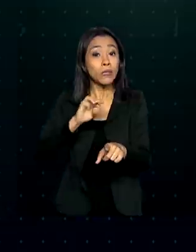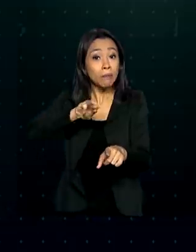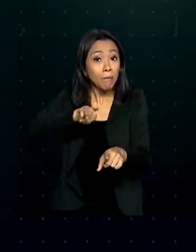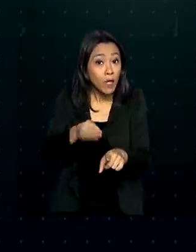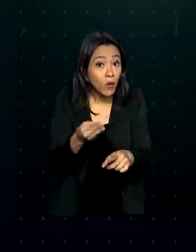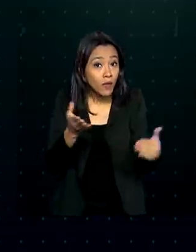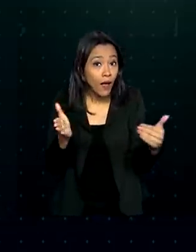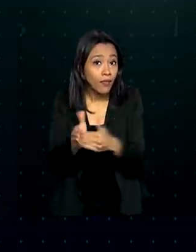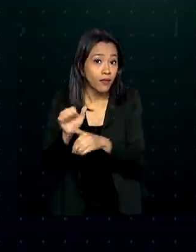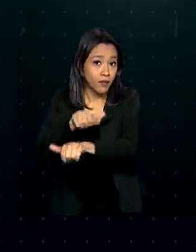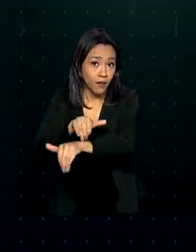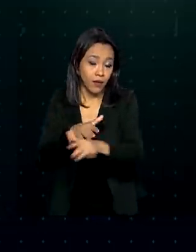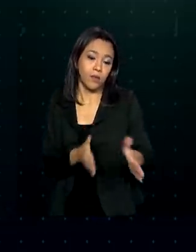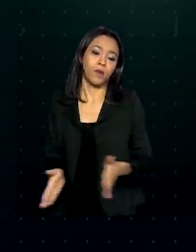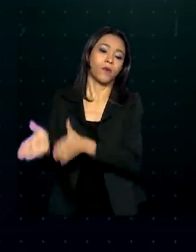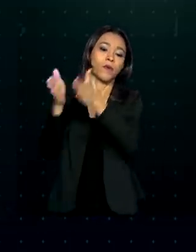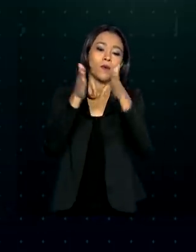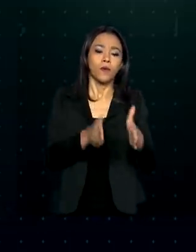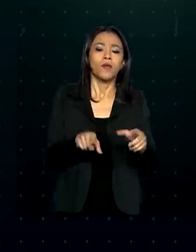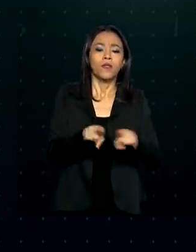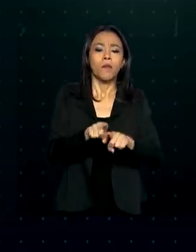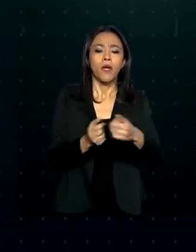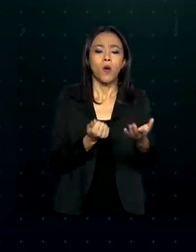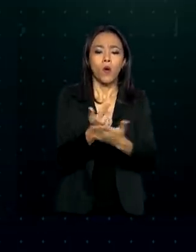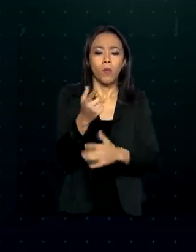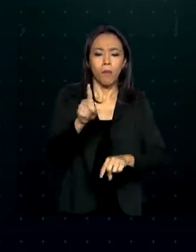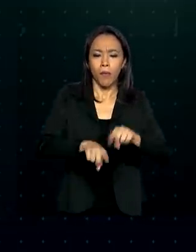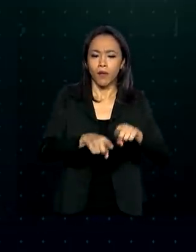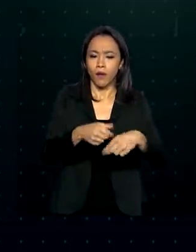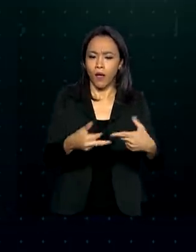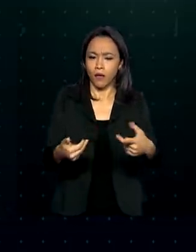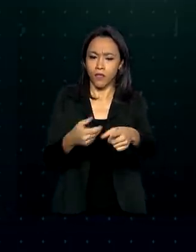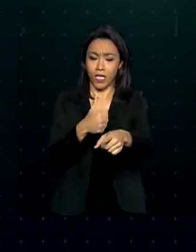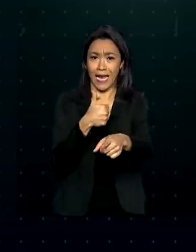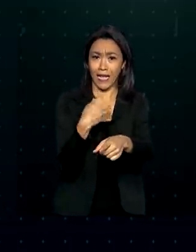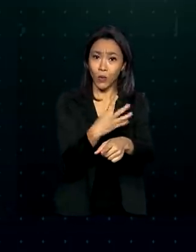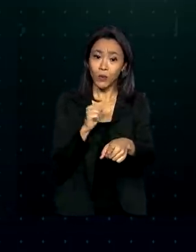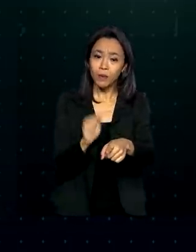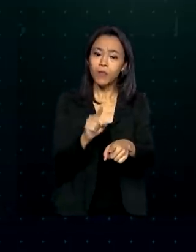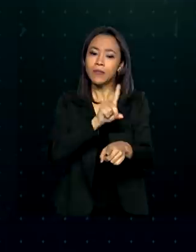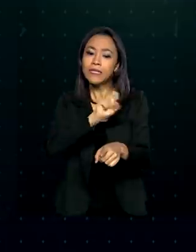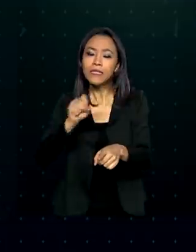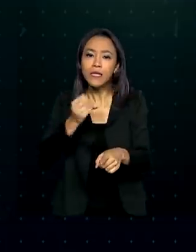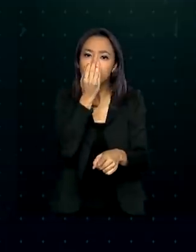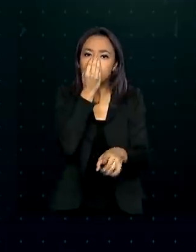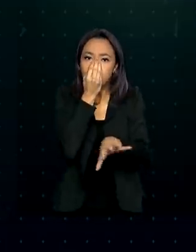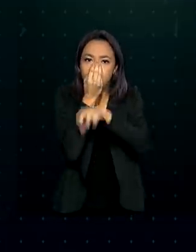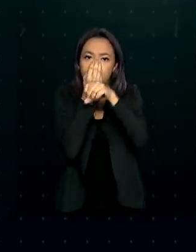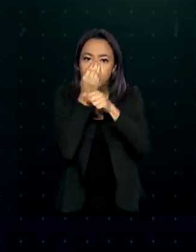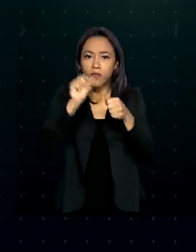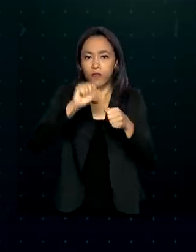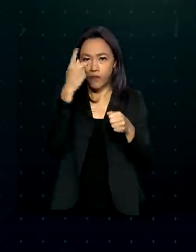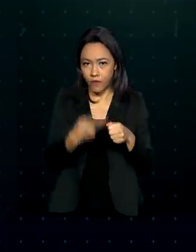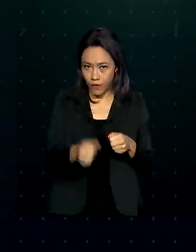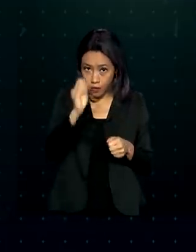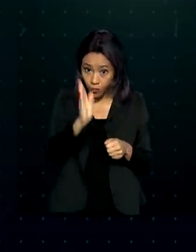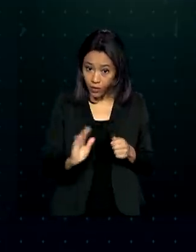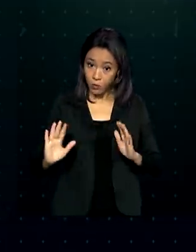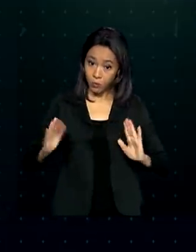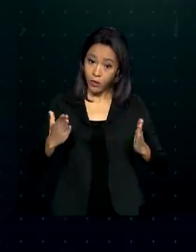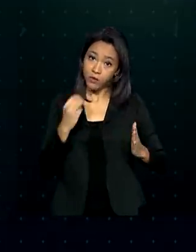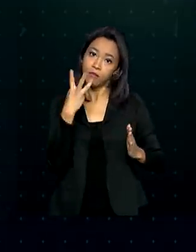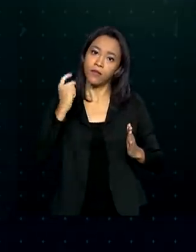setembro. Aquisição de 14.100 respiradores produzidos pela indústria nacional nos próximos três